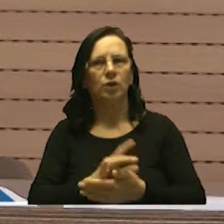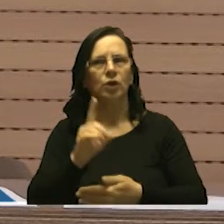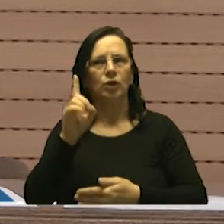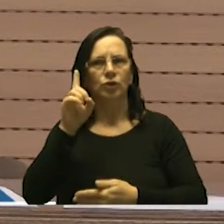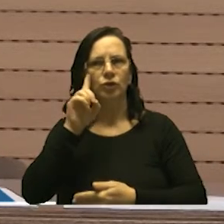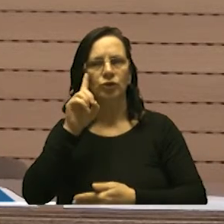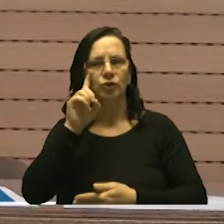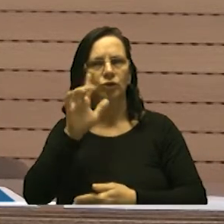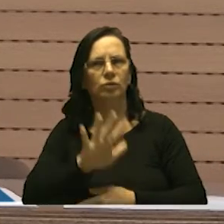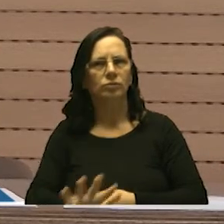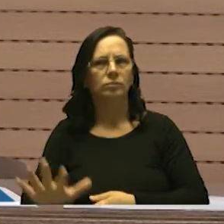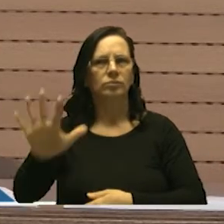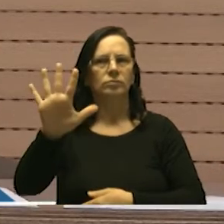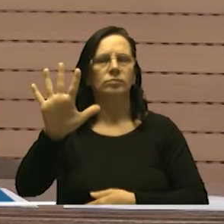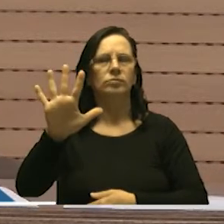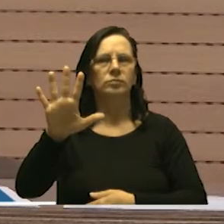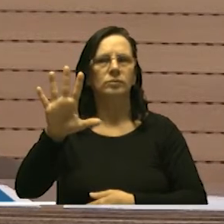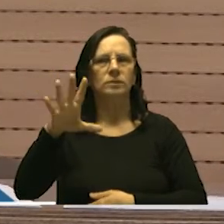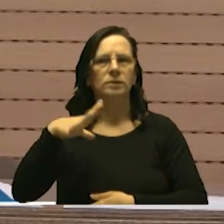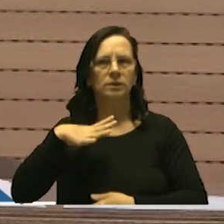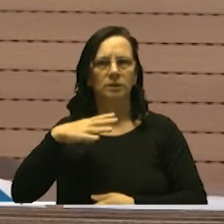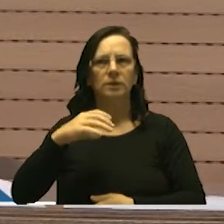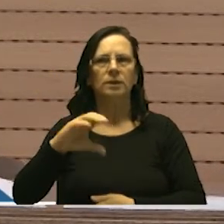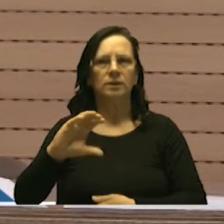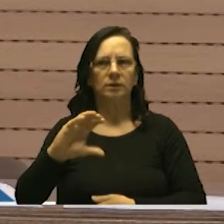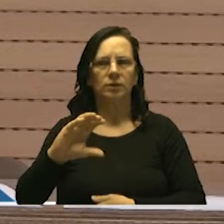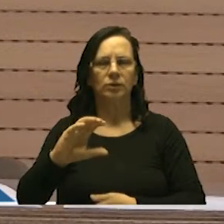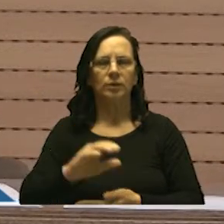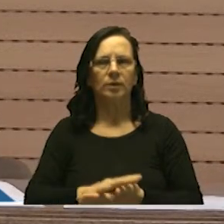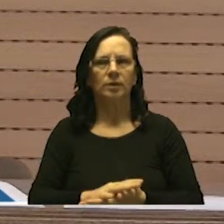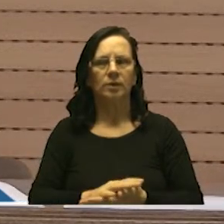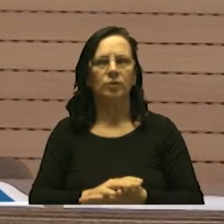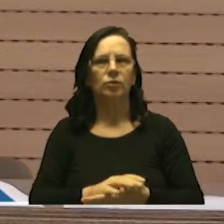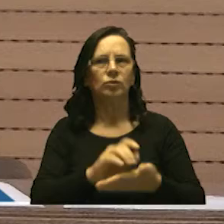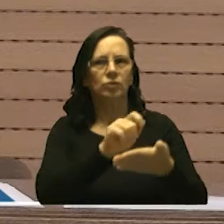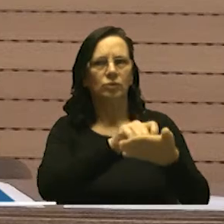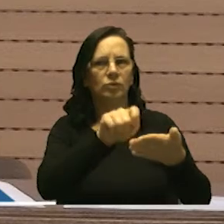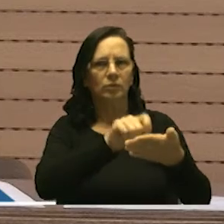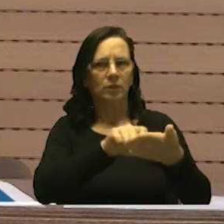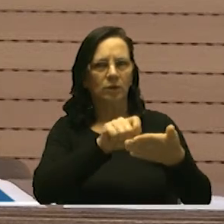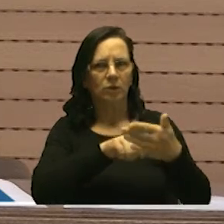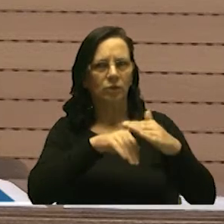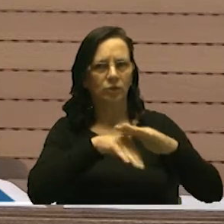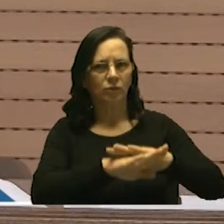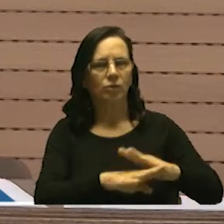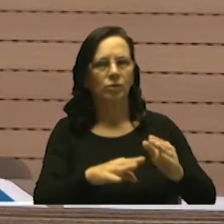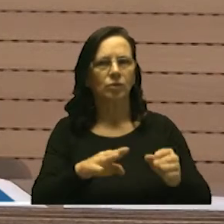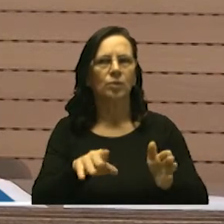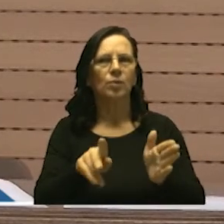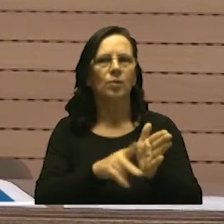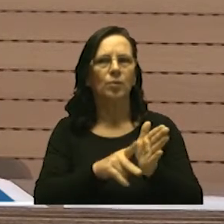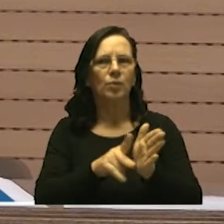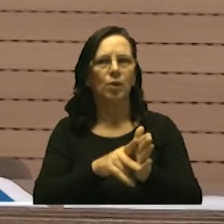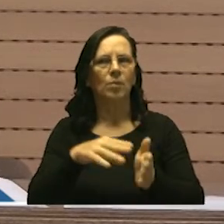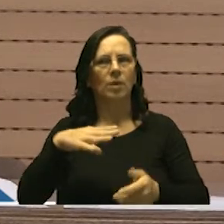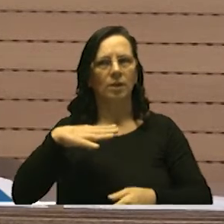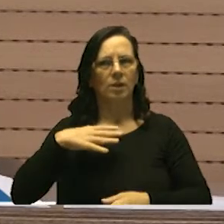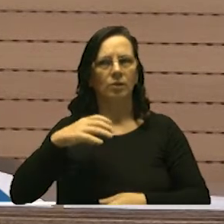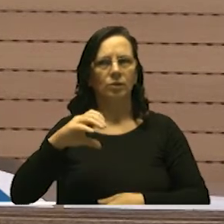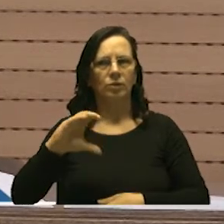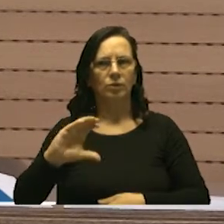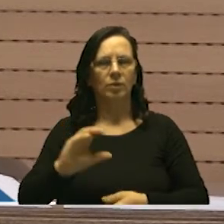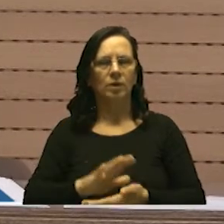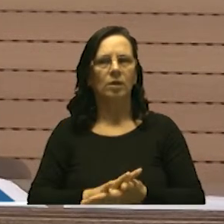municipal, a matéria é de reserva ao município, restando ao nobre edil